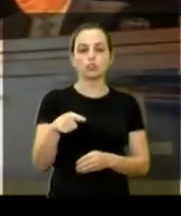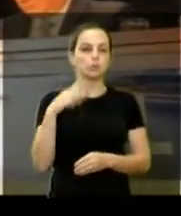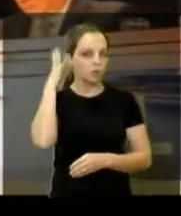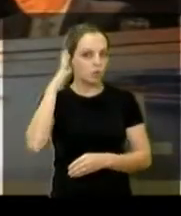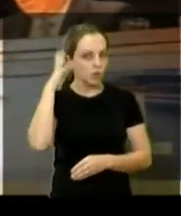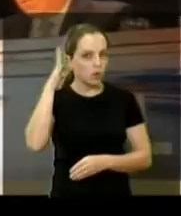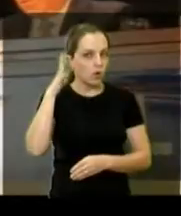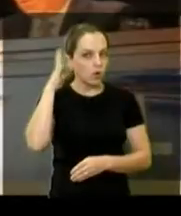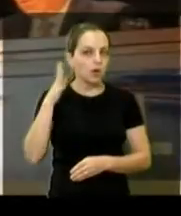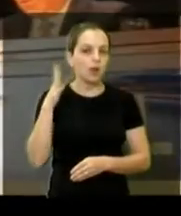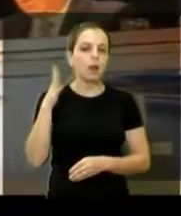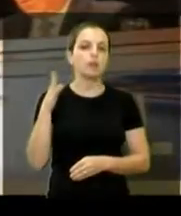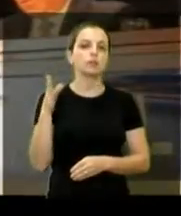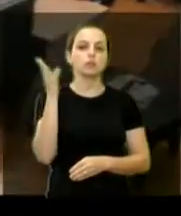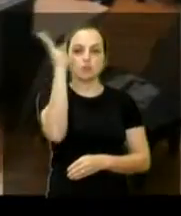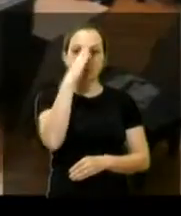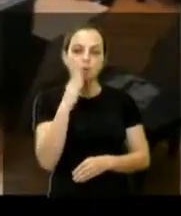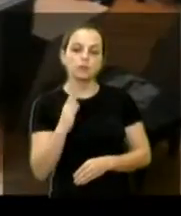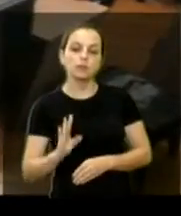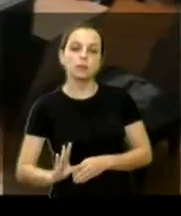que aconteceu no SESC.